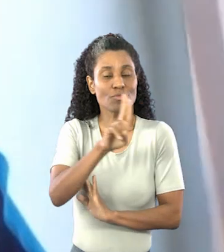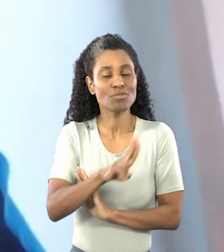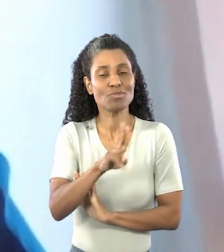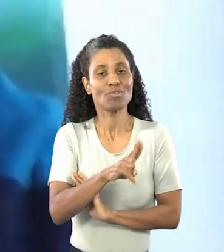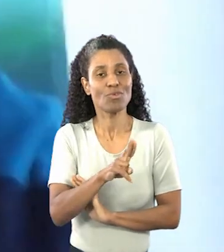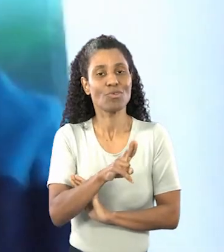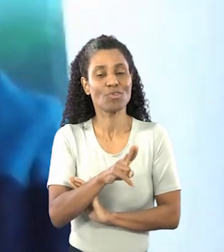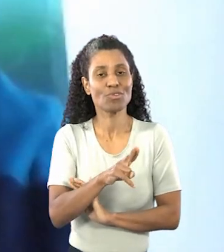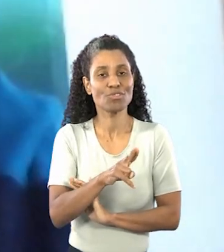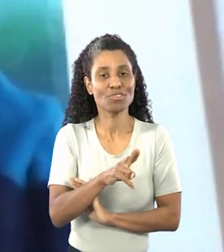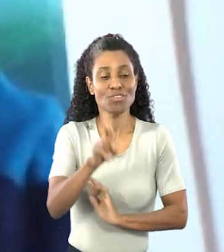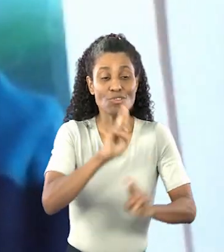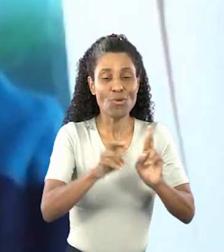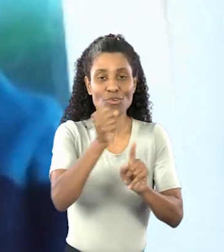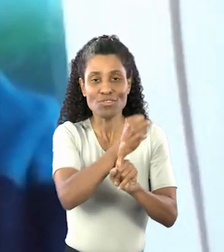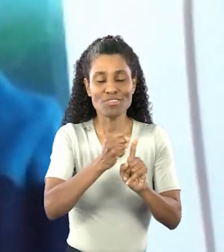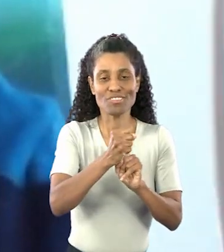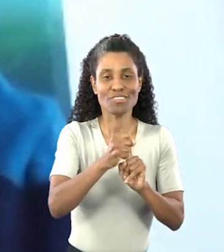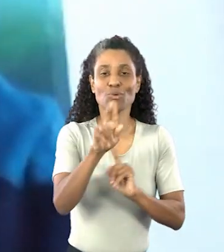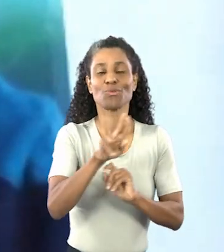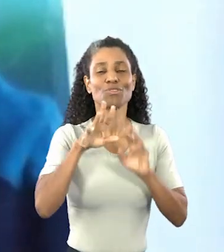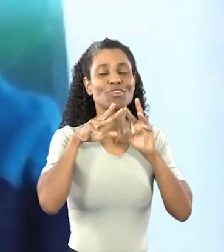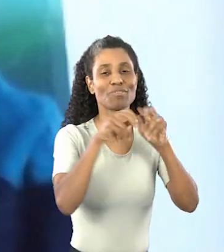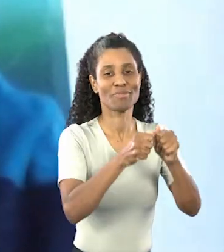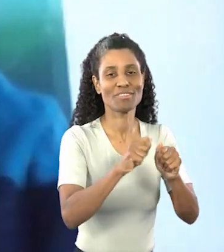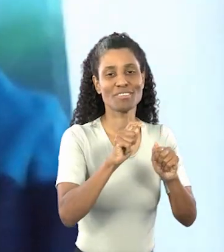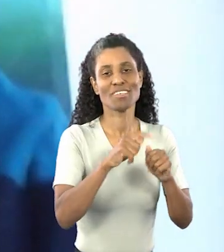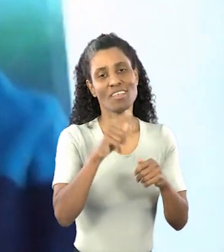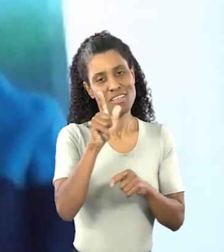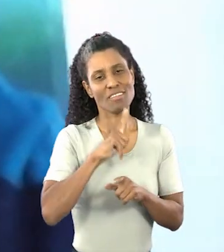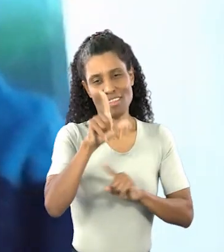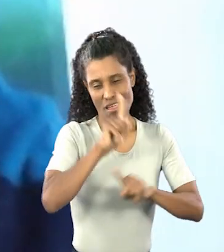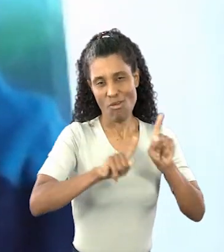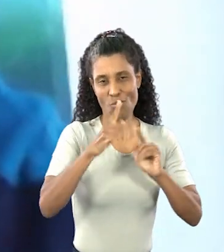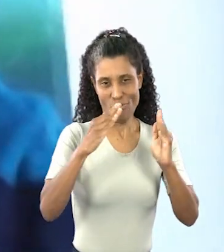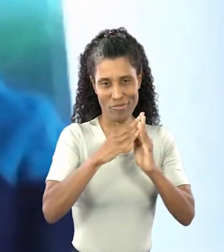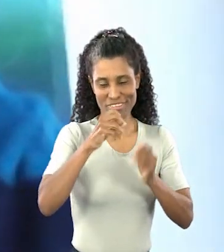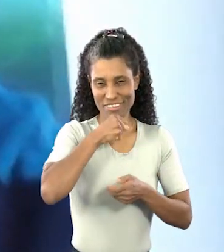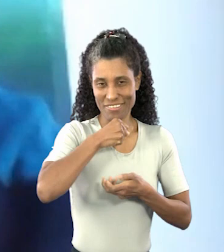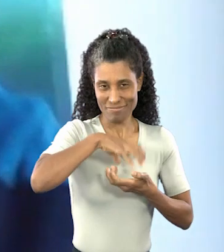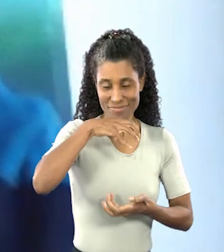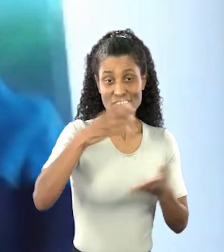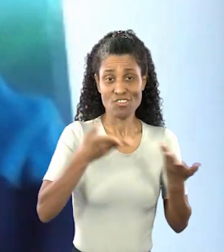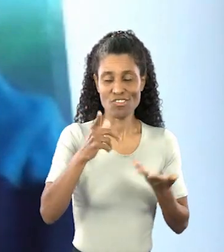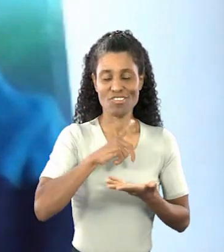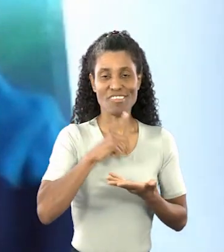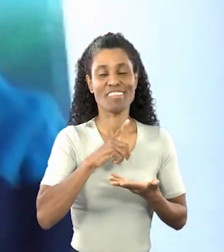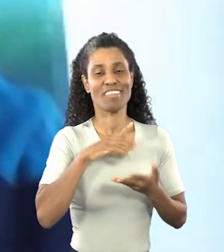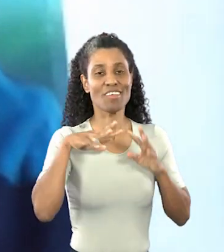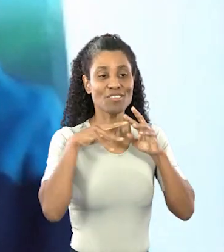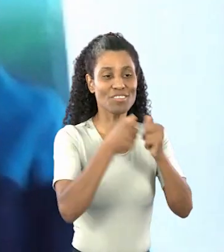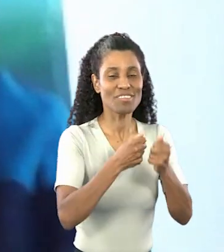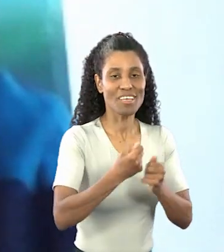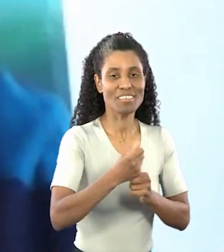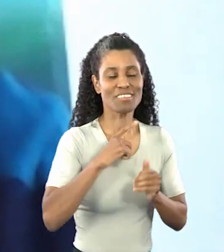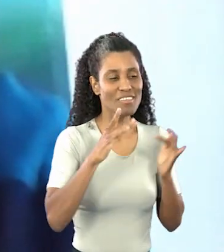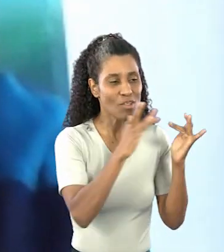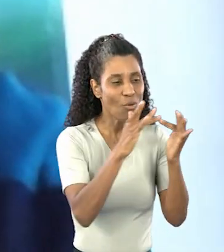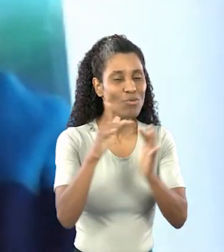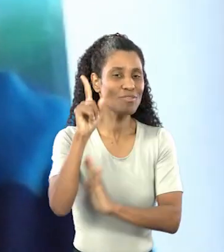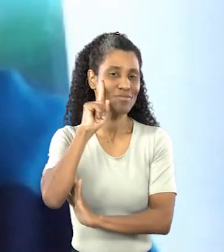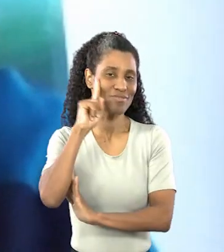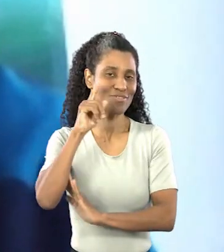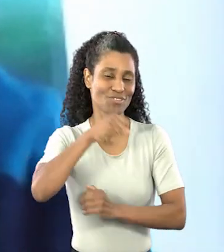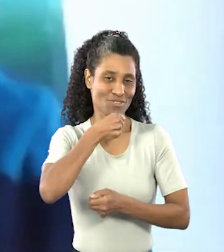utilizam como socialização os bichinhos, né? Já fazem parte, algumas têm já os bichinhos de estimação que